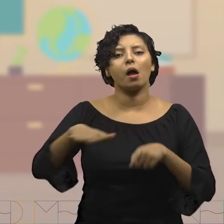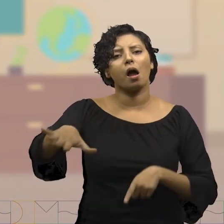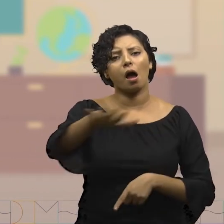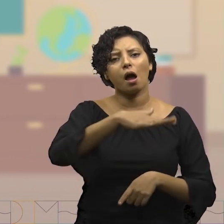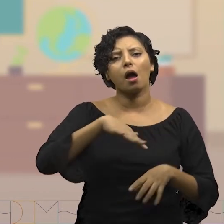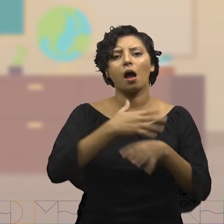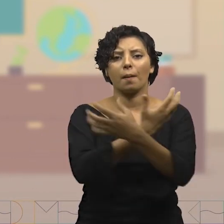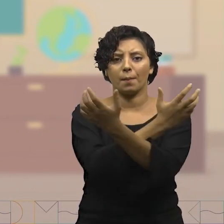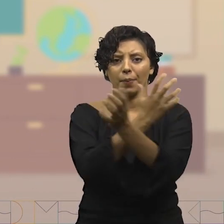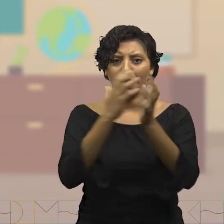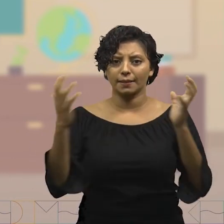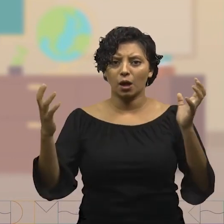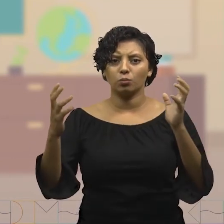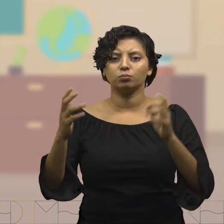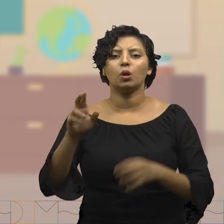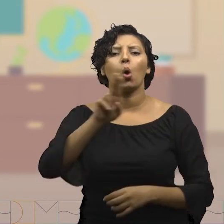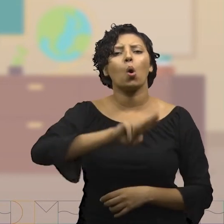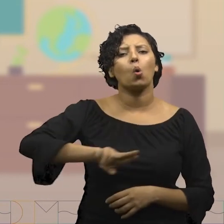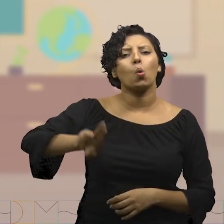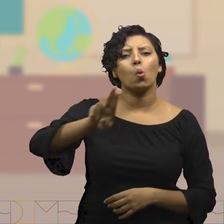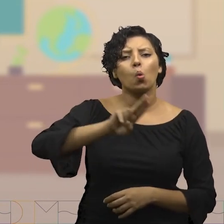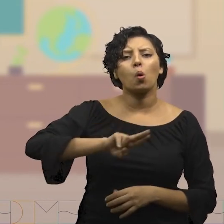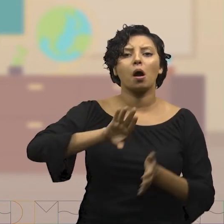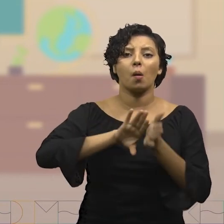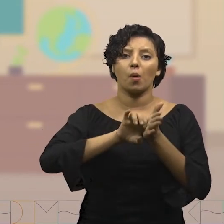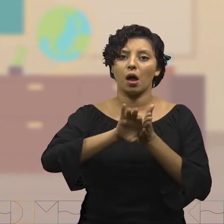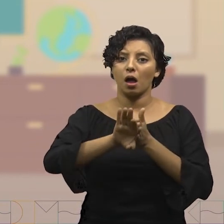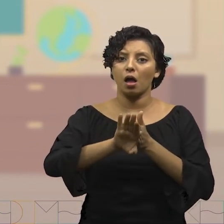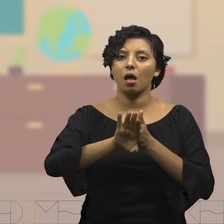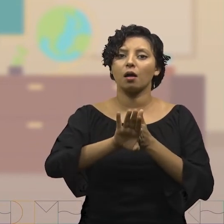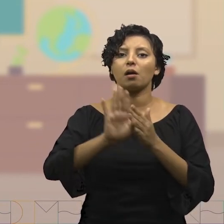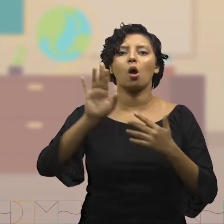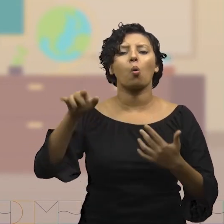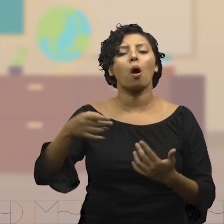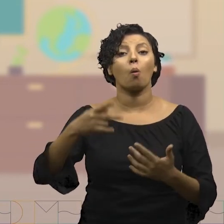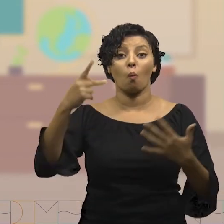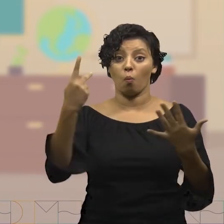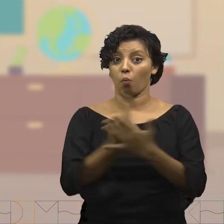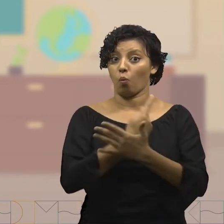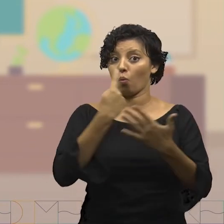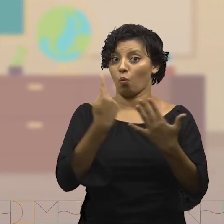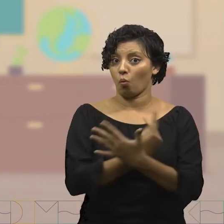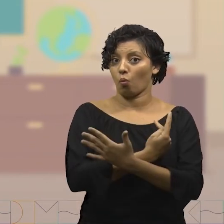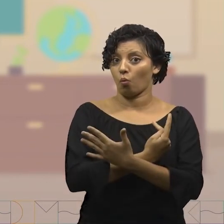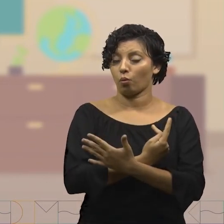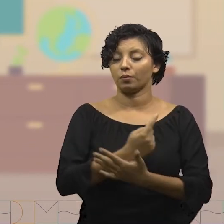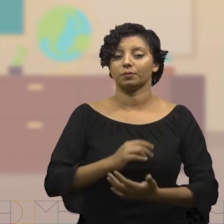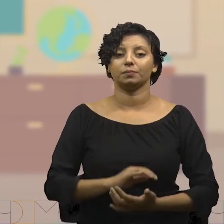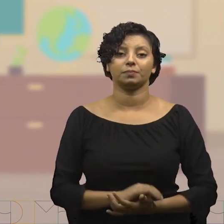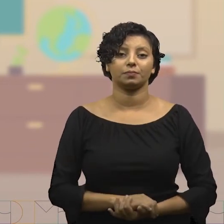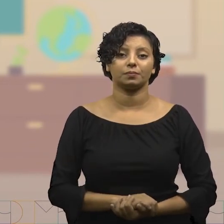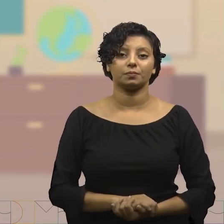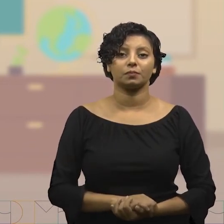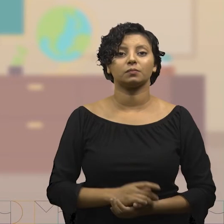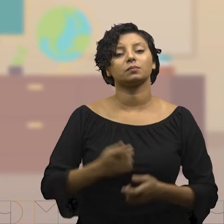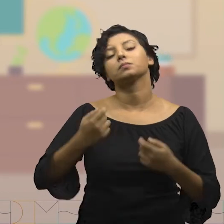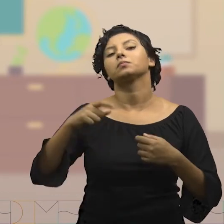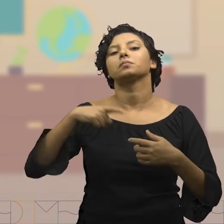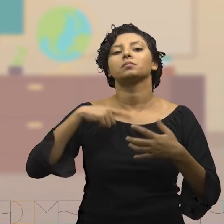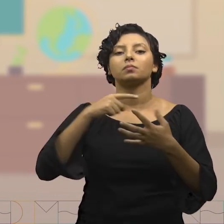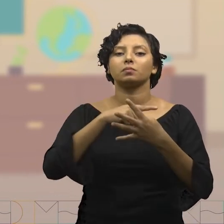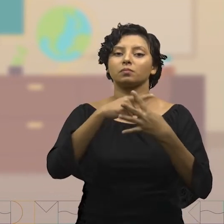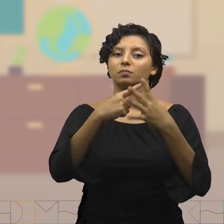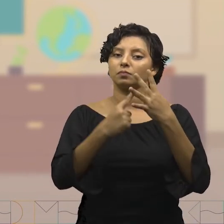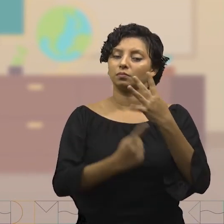a área ambiental. Sobre o uso de bactérias, marque a alternativa incorreta. Então, você tem aí